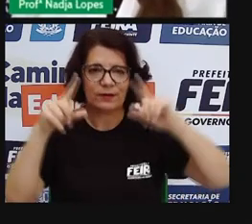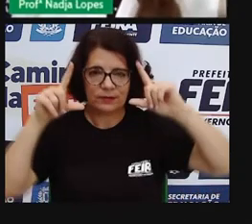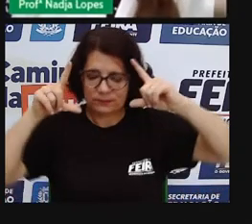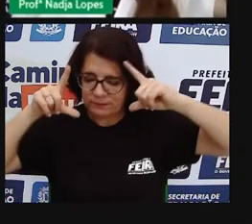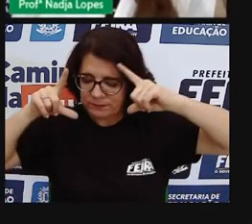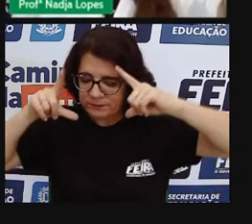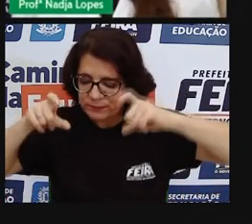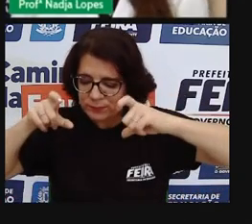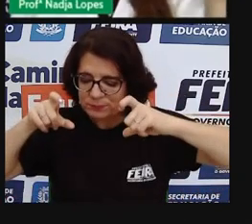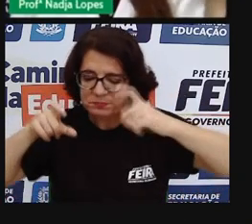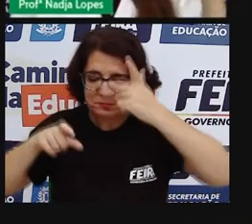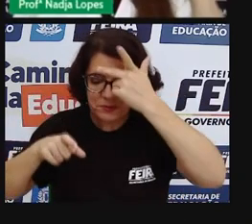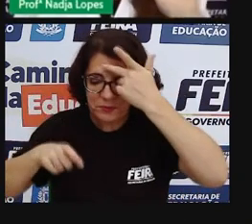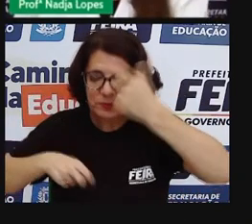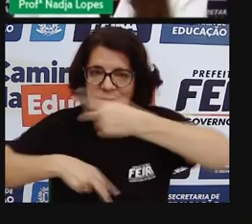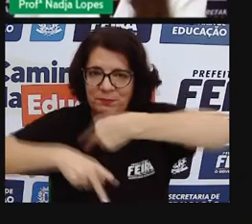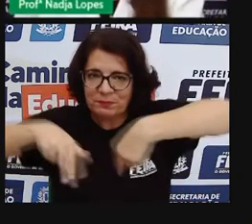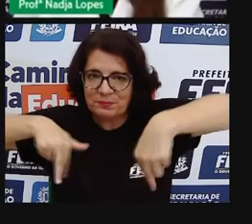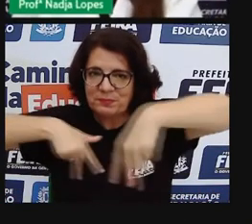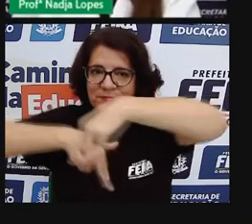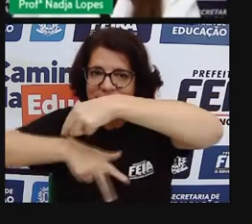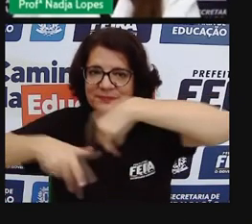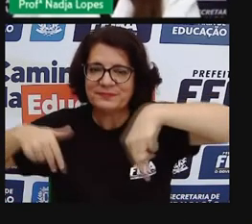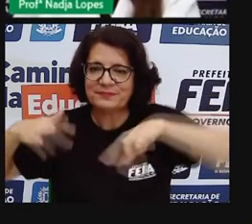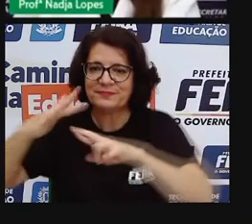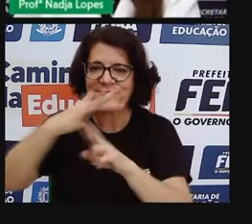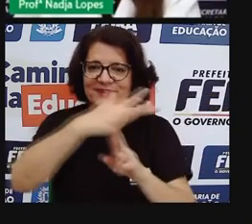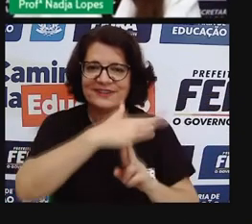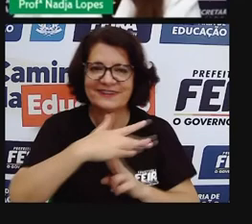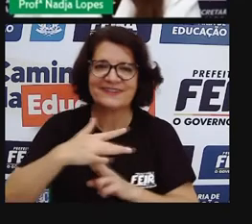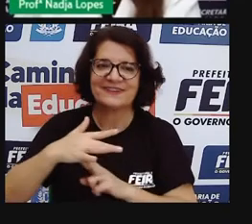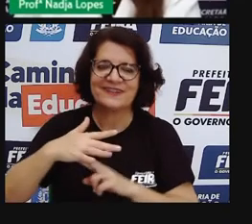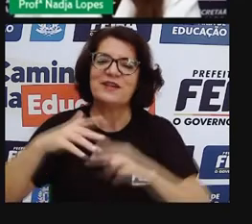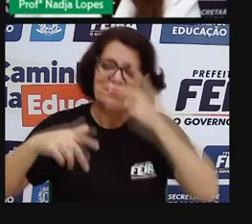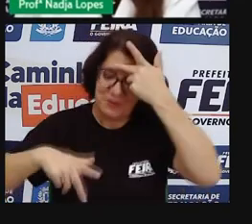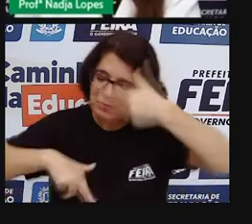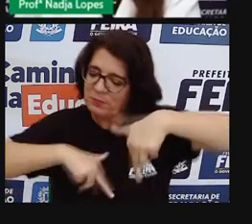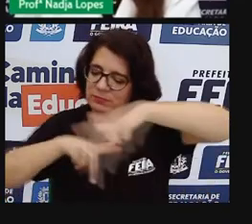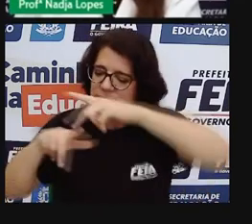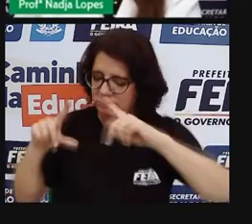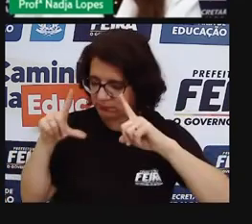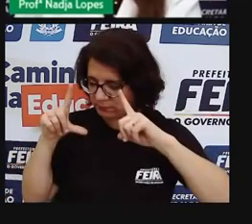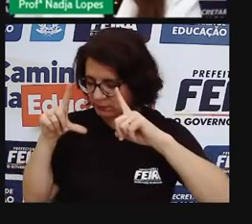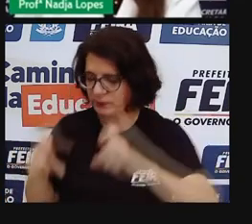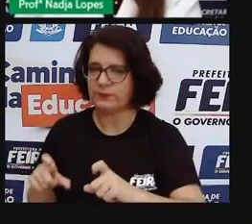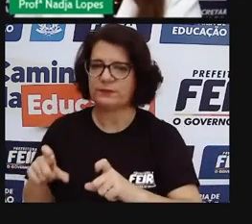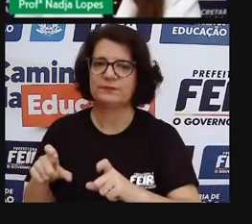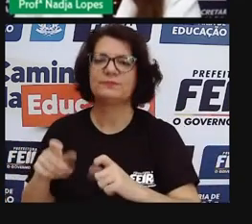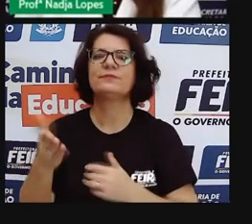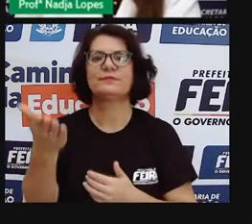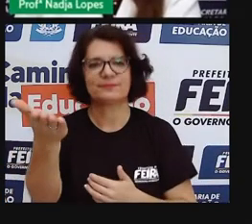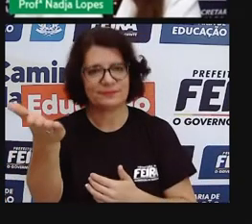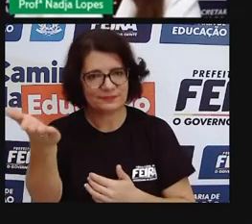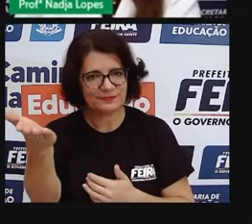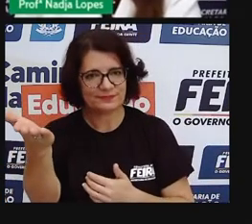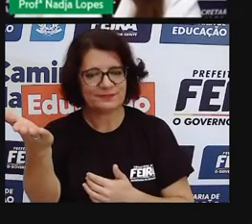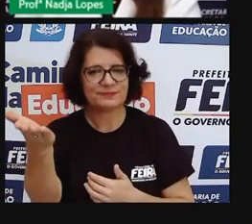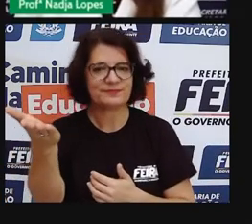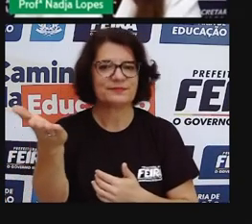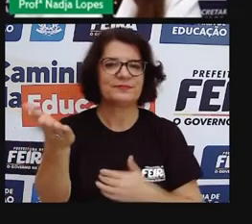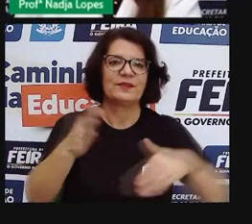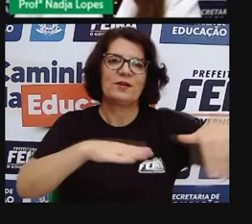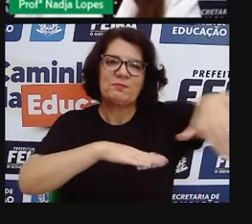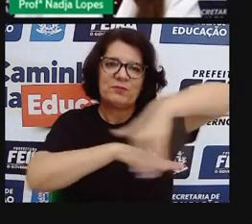prefeitura, então, lá do alto, a gente dá pra ver a rua toda, e a movimentação de pessoas, as barracas nas ruas,